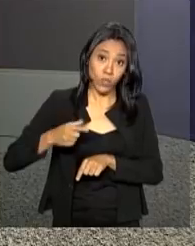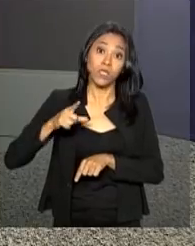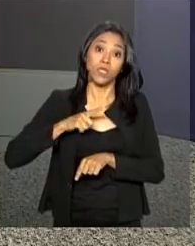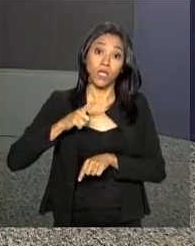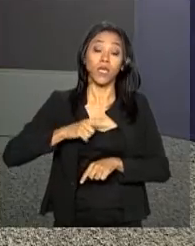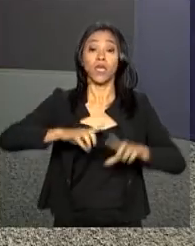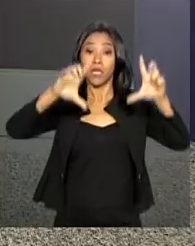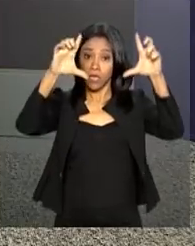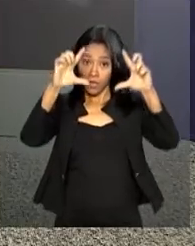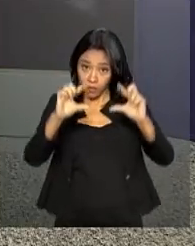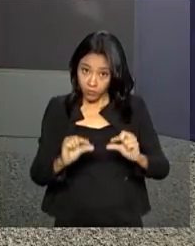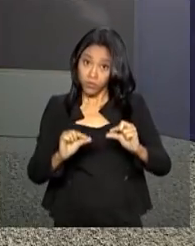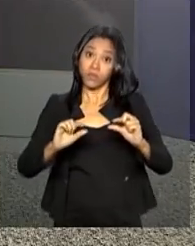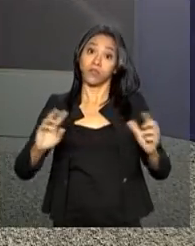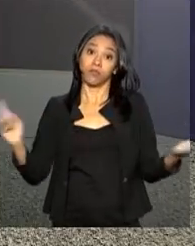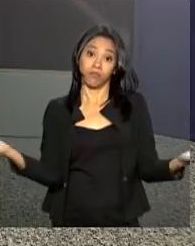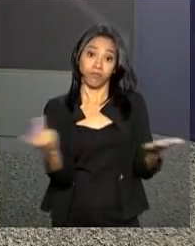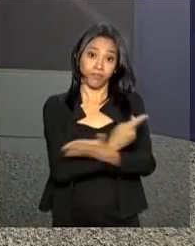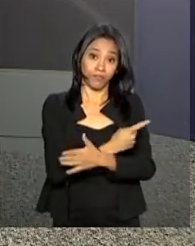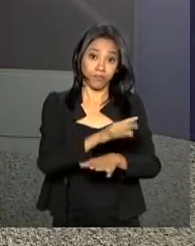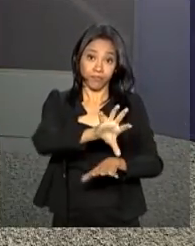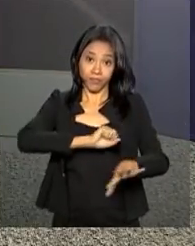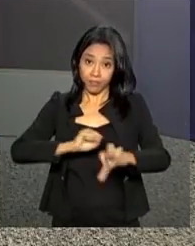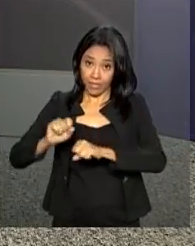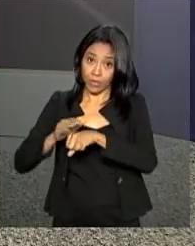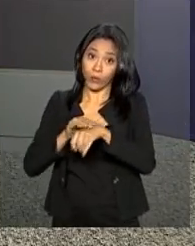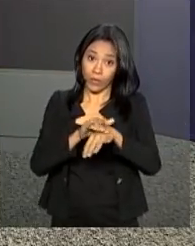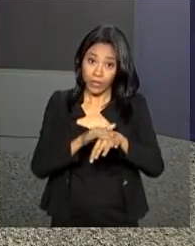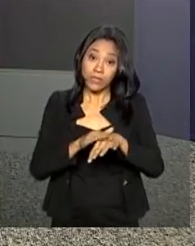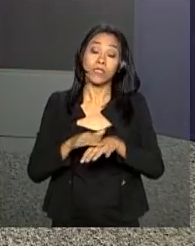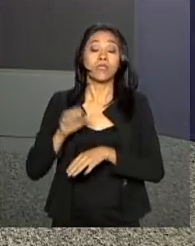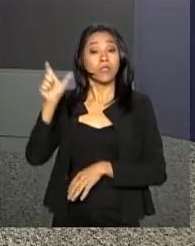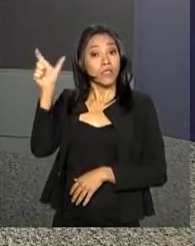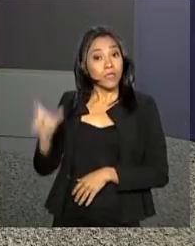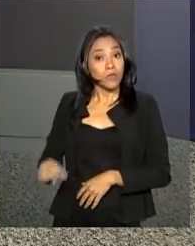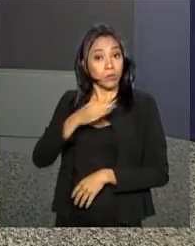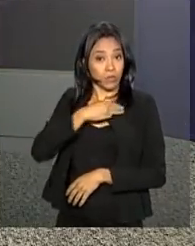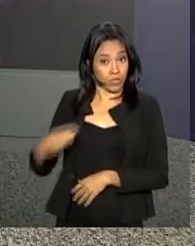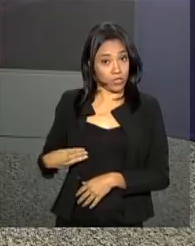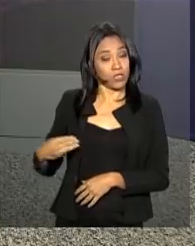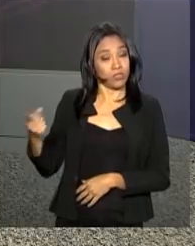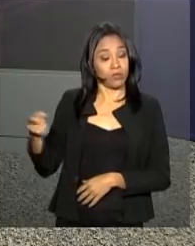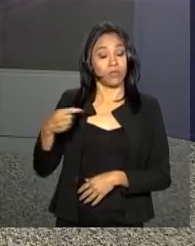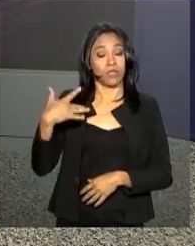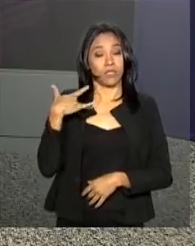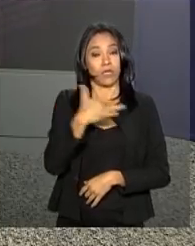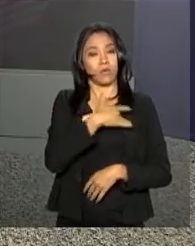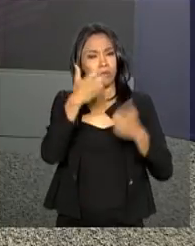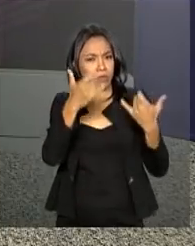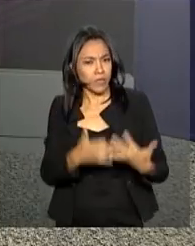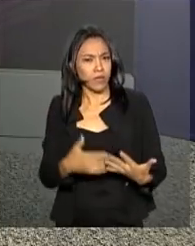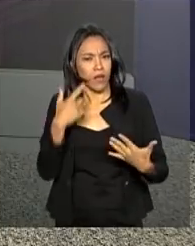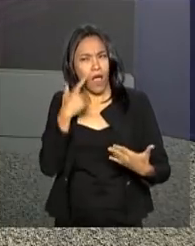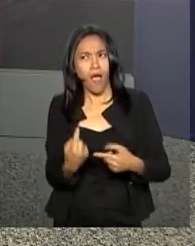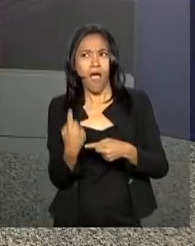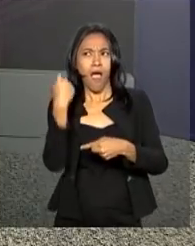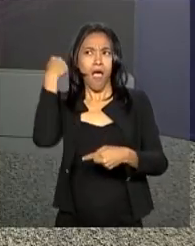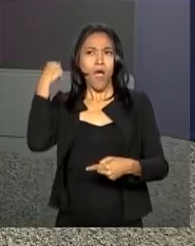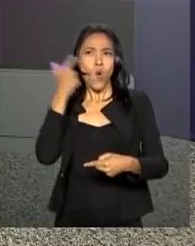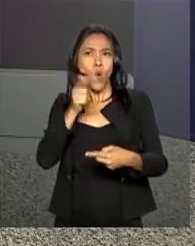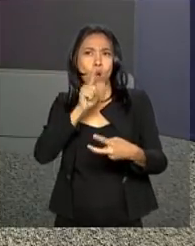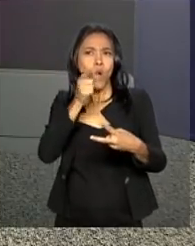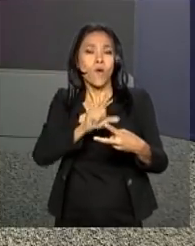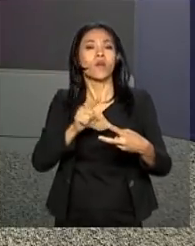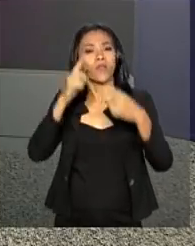número de detecção da doença. Para o ministro da Saúde, Gilberto Occhi, é preciso observar as conquistas e refletir